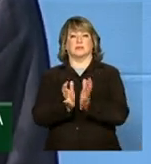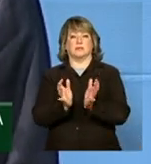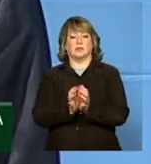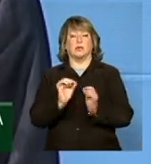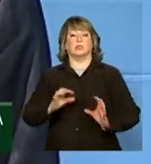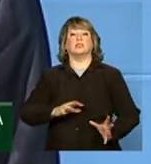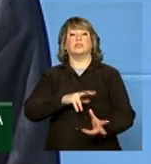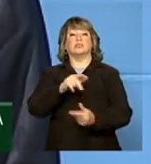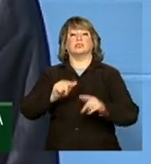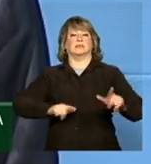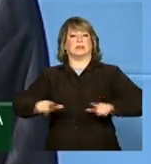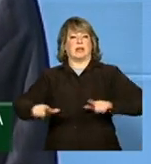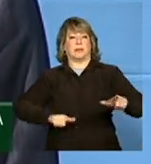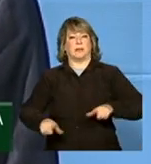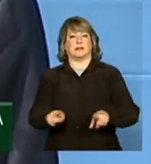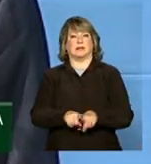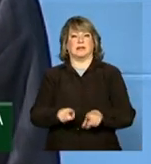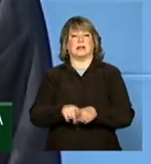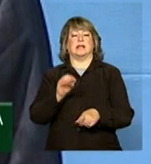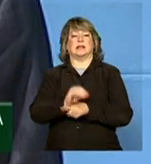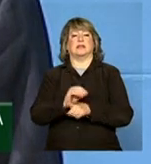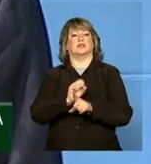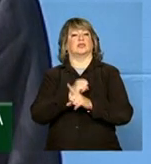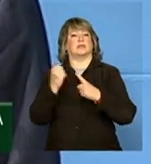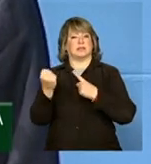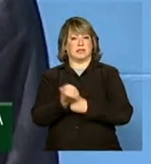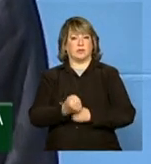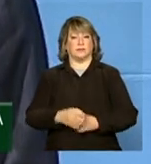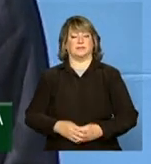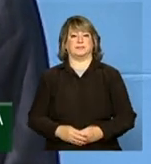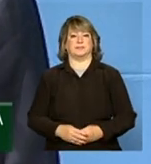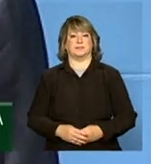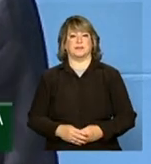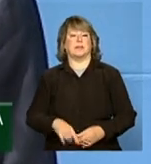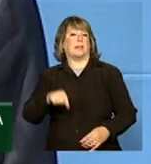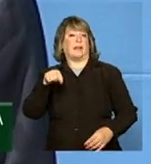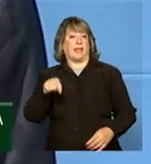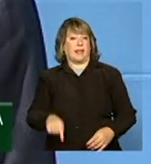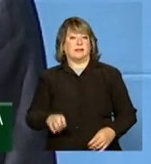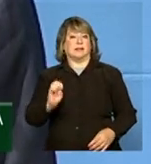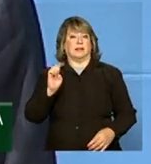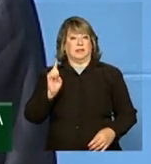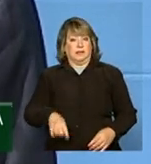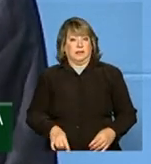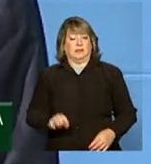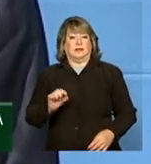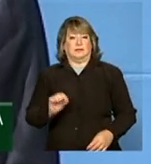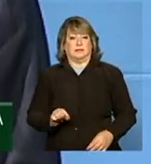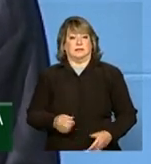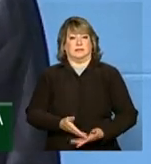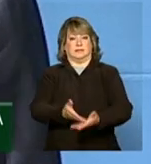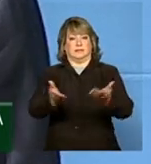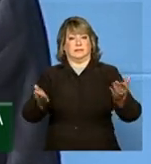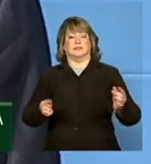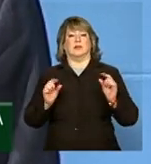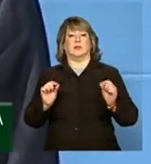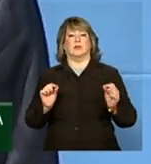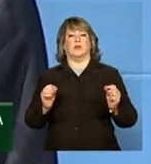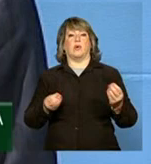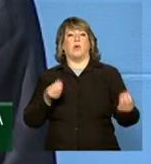do mundo do trabalho e da assistência social. Estas são, senhoras e senhores, as